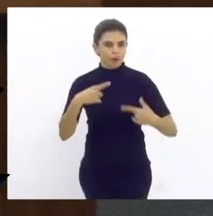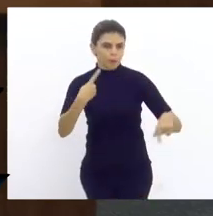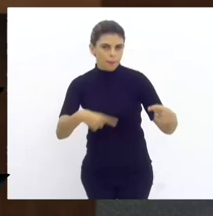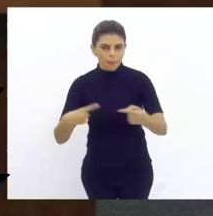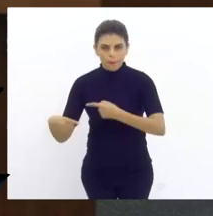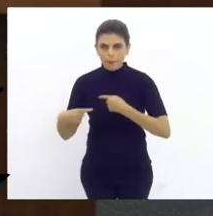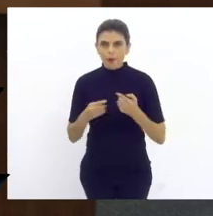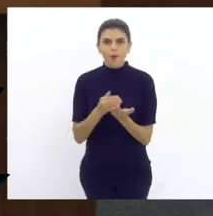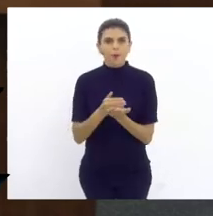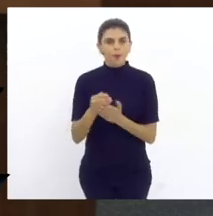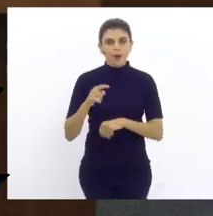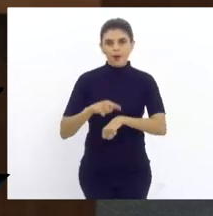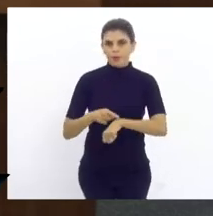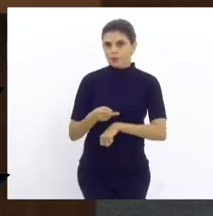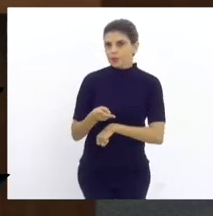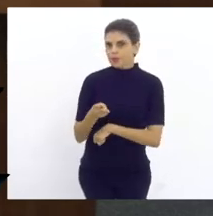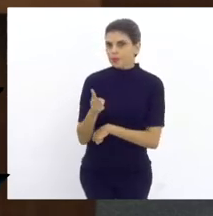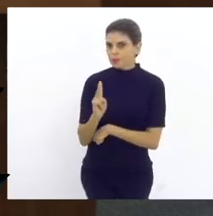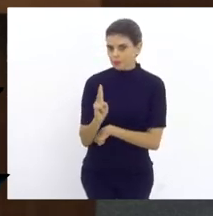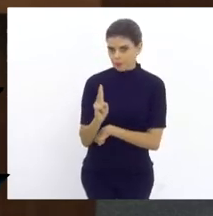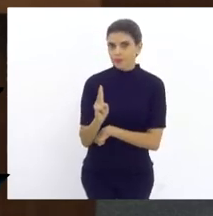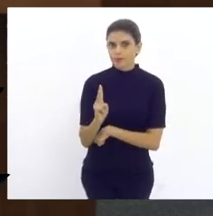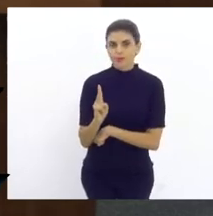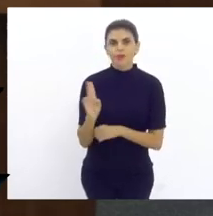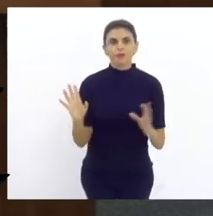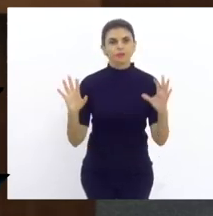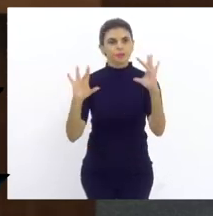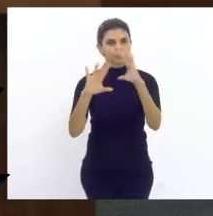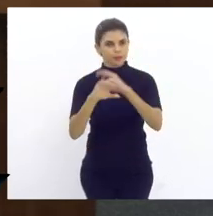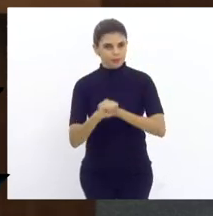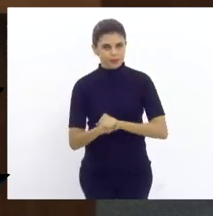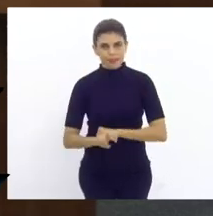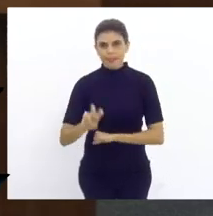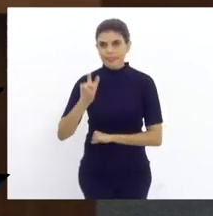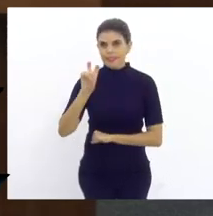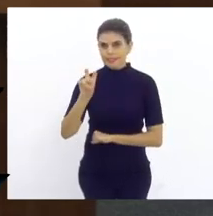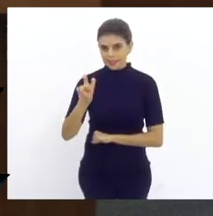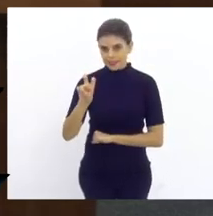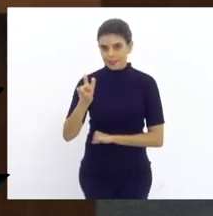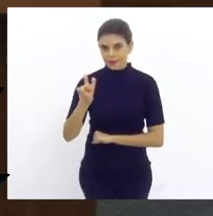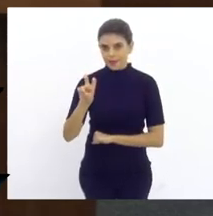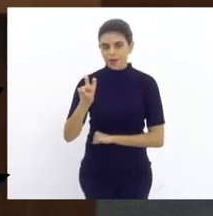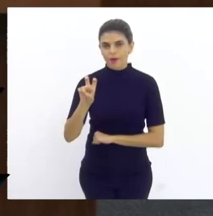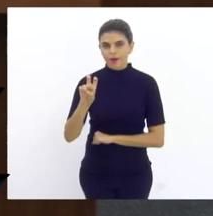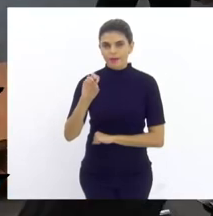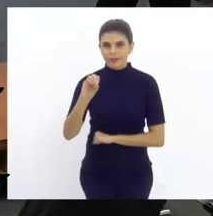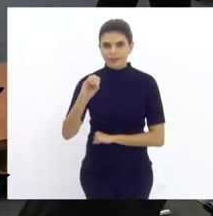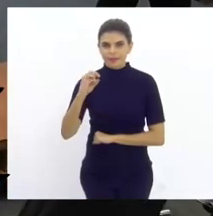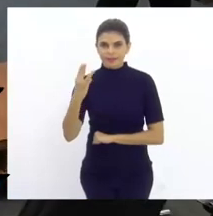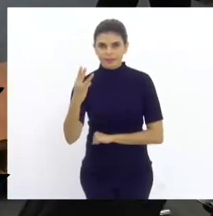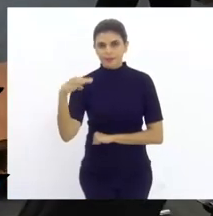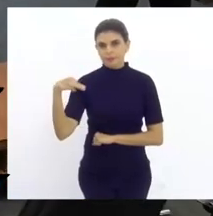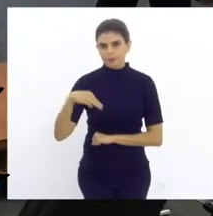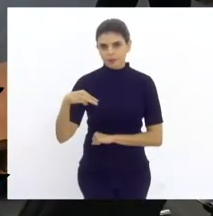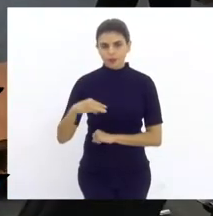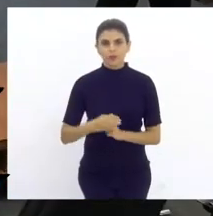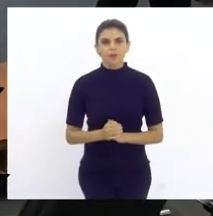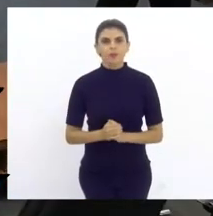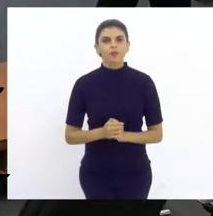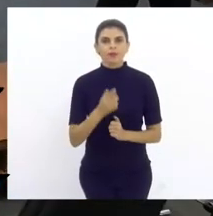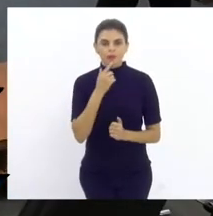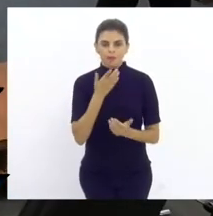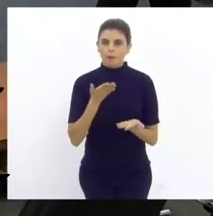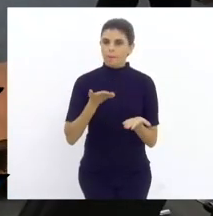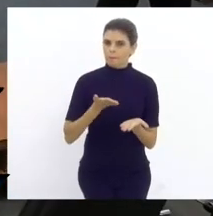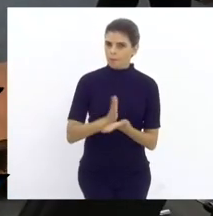que, iniciada às 14 horas, encerrou-se às 17 horas e 3 minutos. Lida e aprovada a ata,